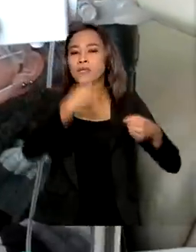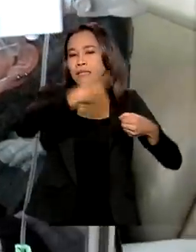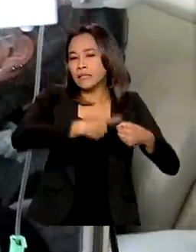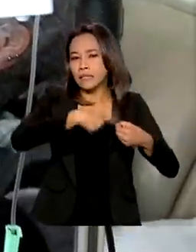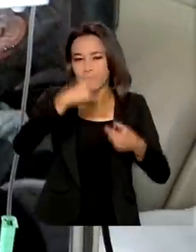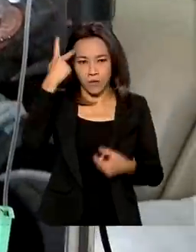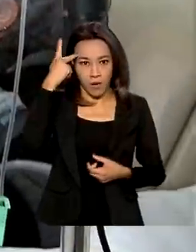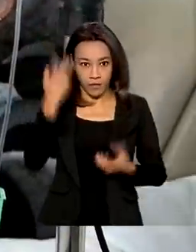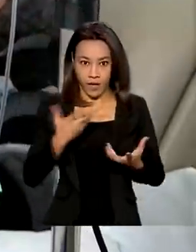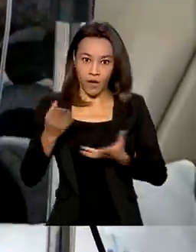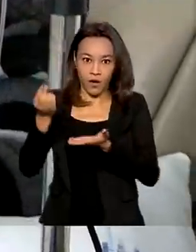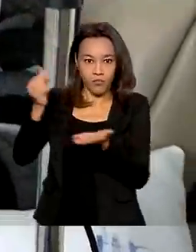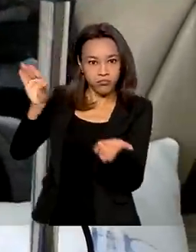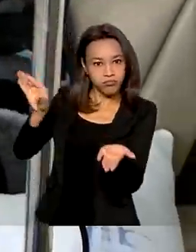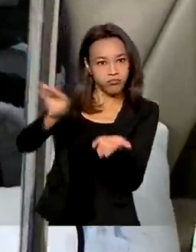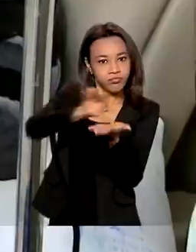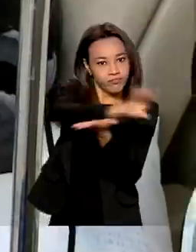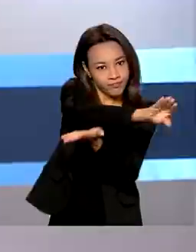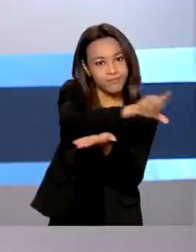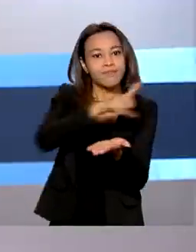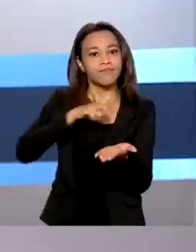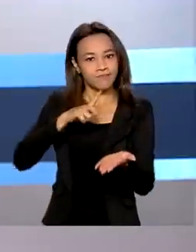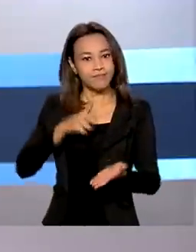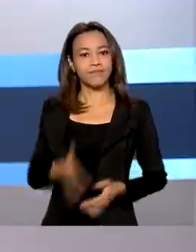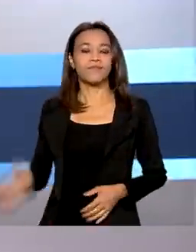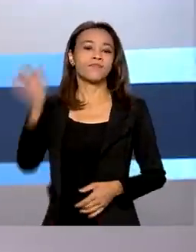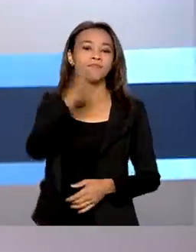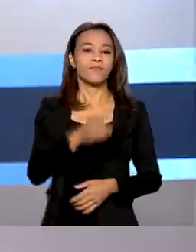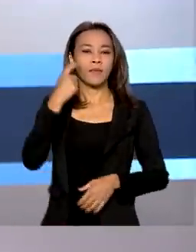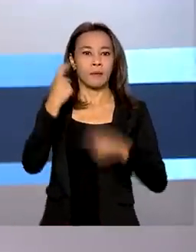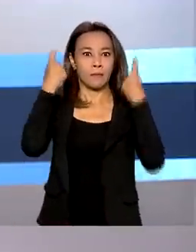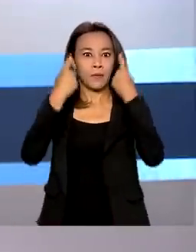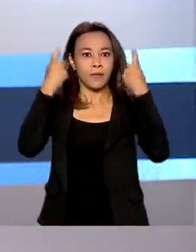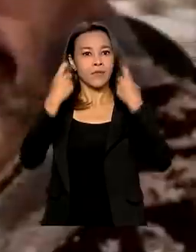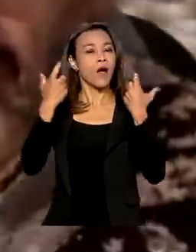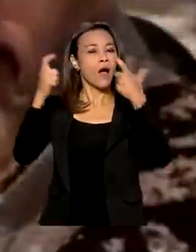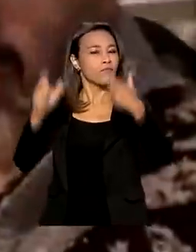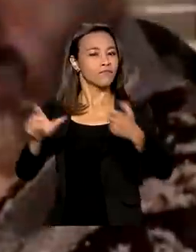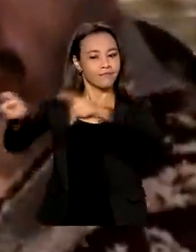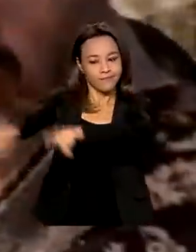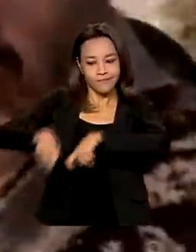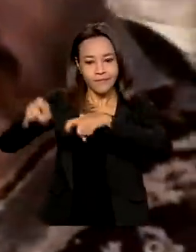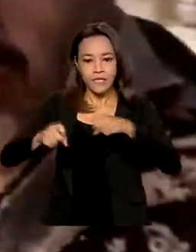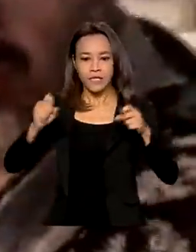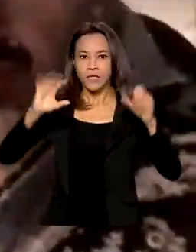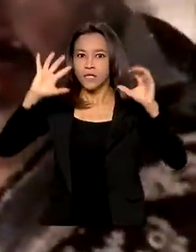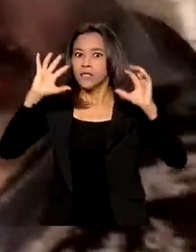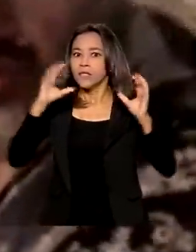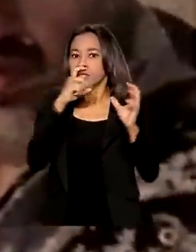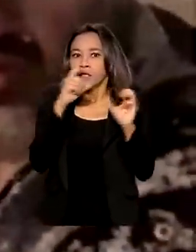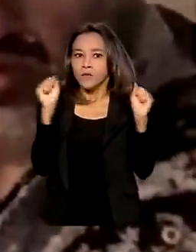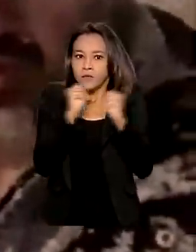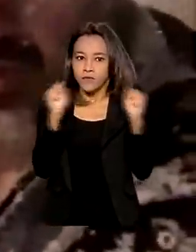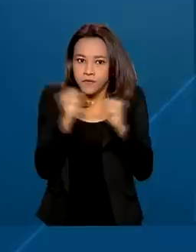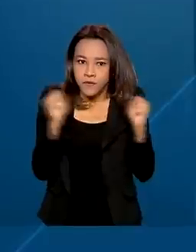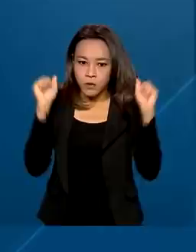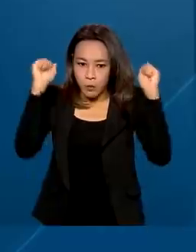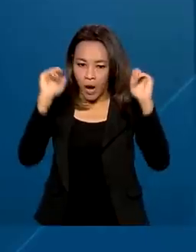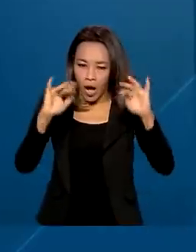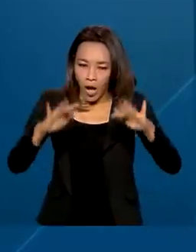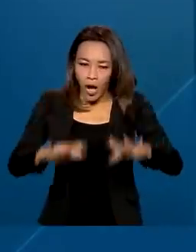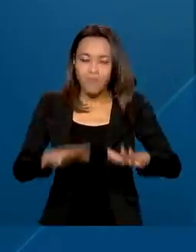agora a receber recursos diretos do SUS. Preocupação no campo. Onda de frio nos últimos dias causa